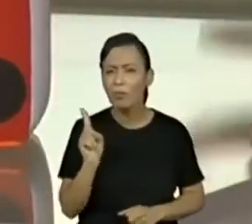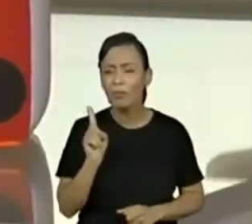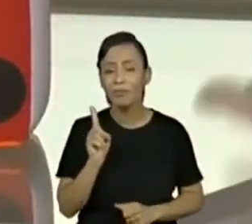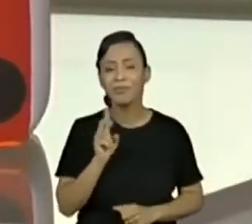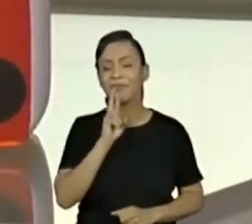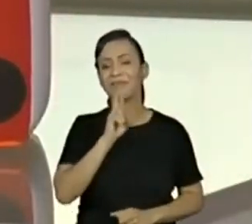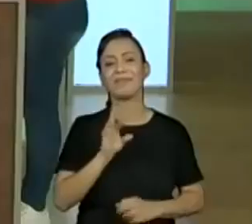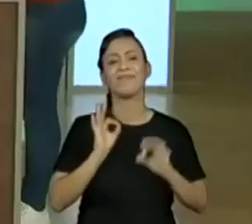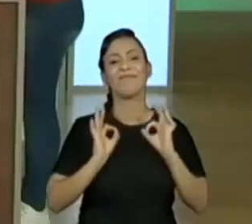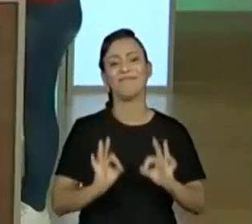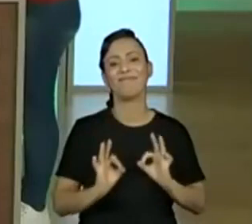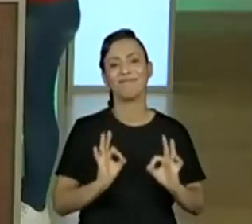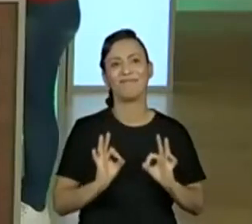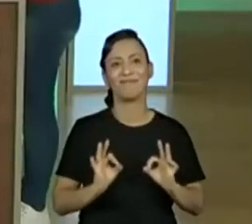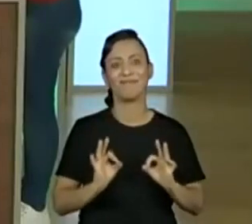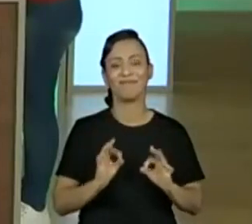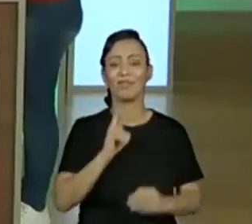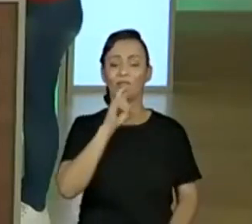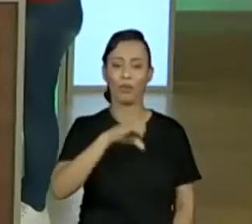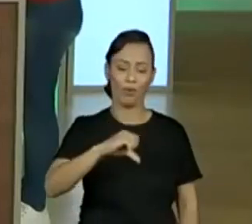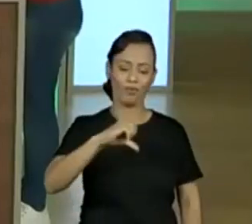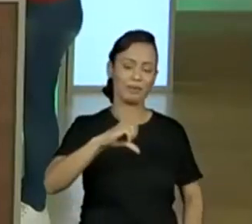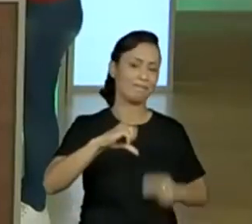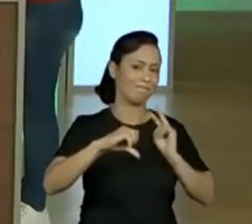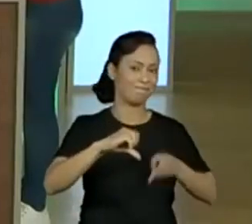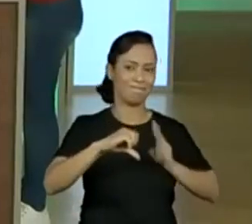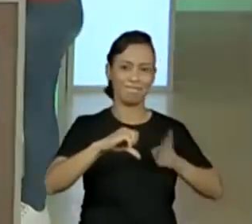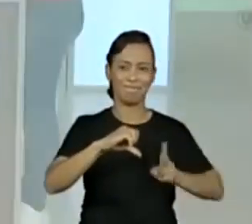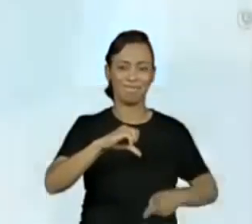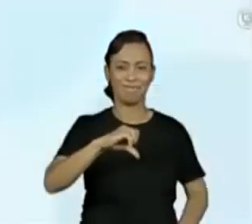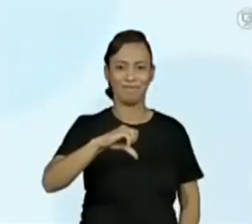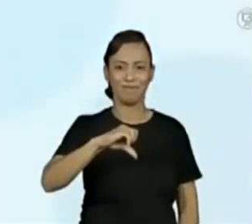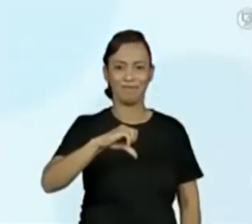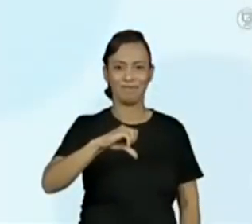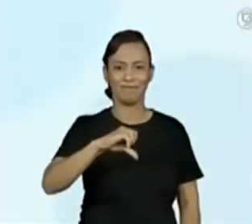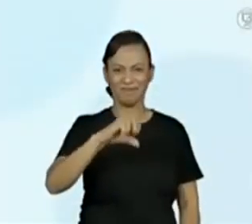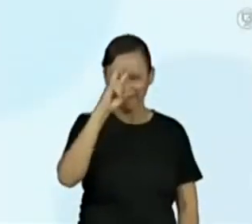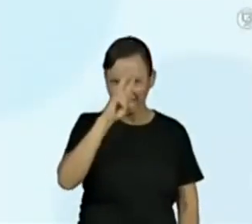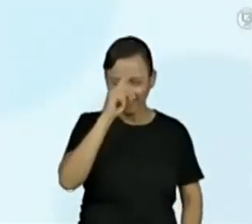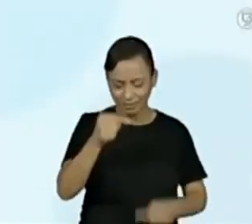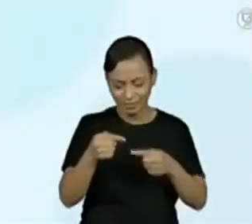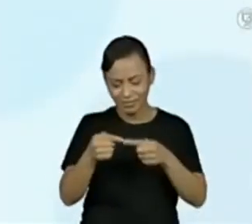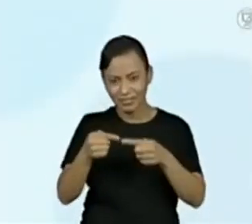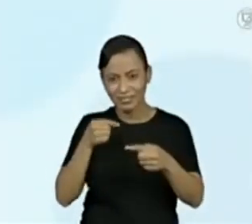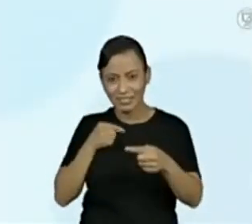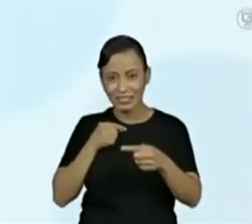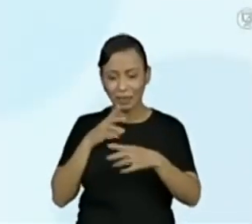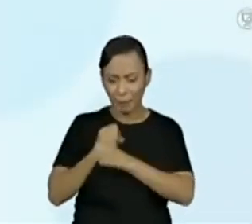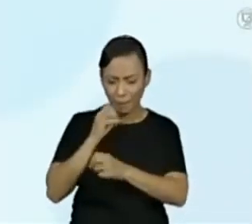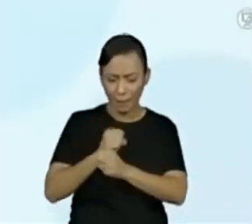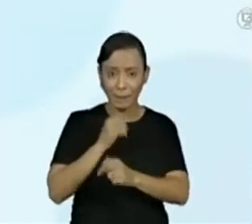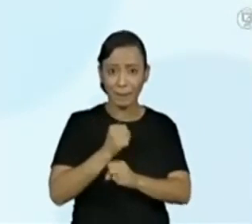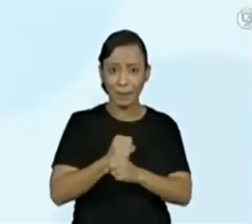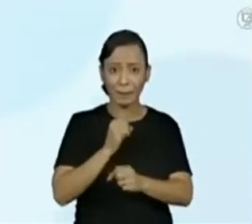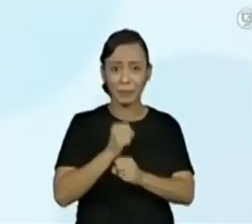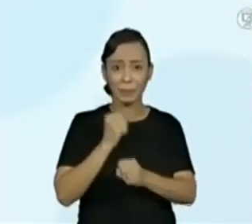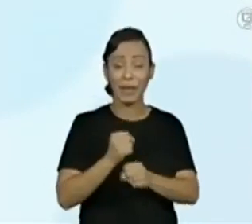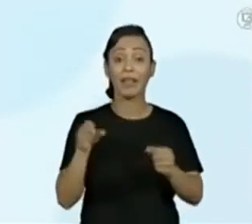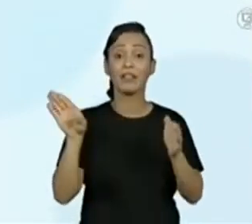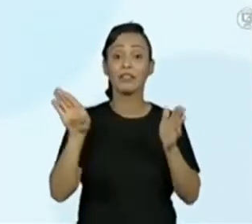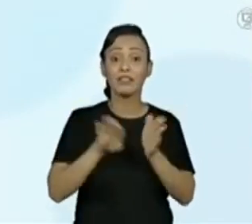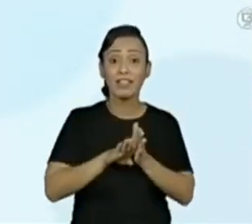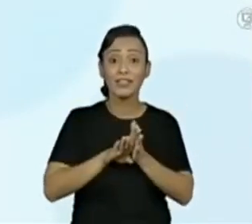então. Qual foi o resultado? Nove. Nove. Lembra essa semana para chegar no dez? A gente foi fazendo várias